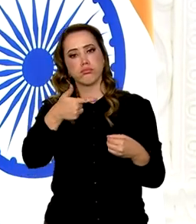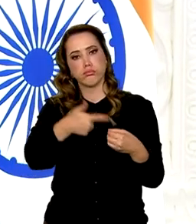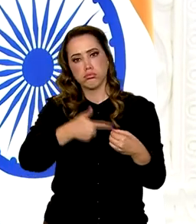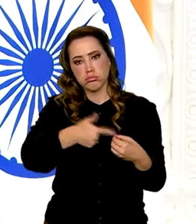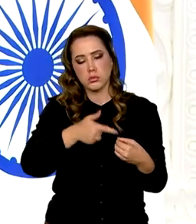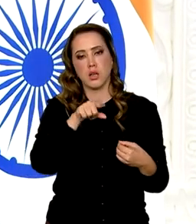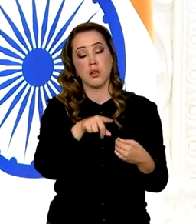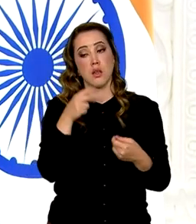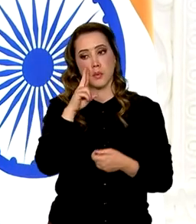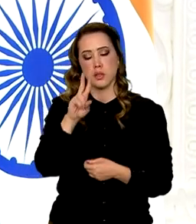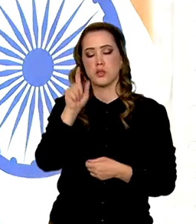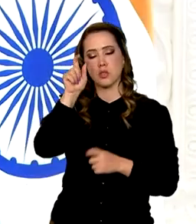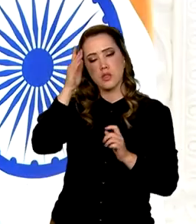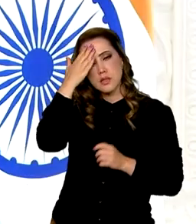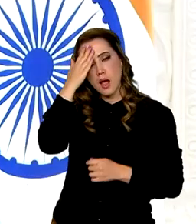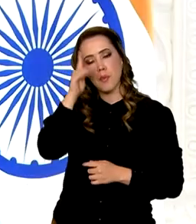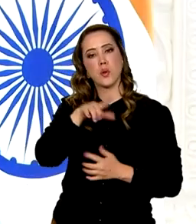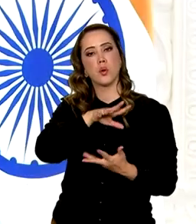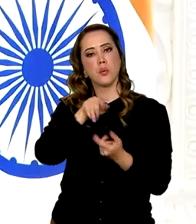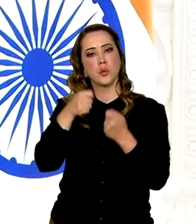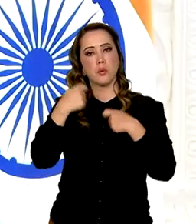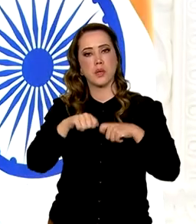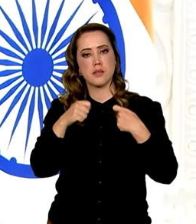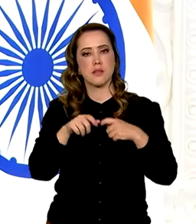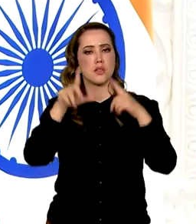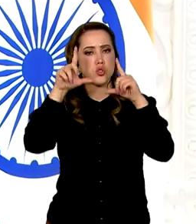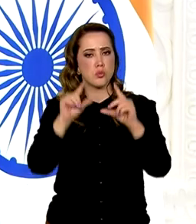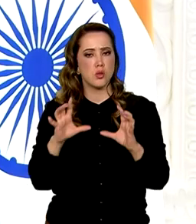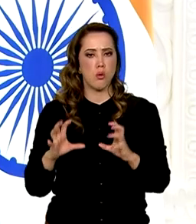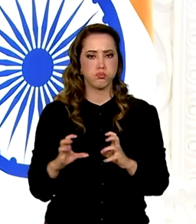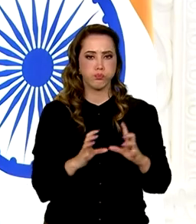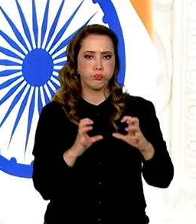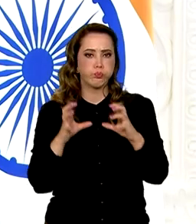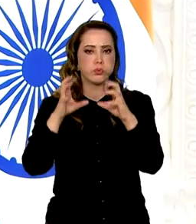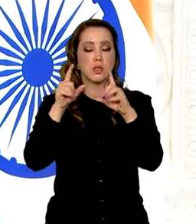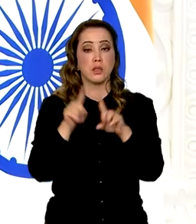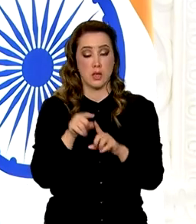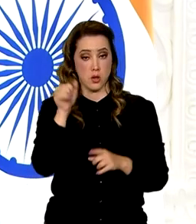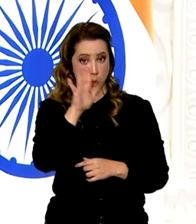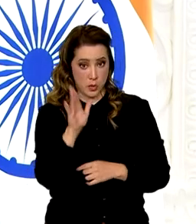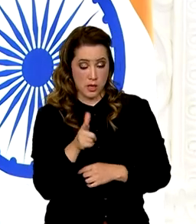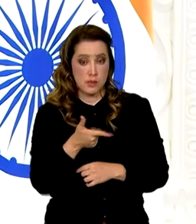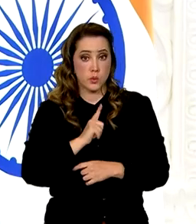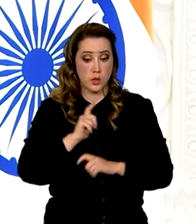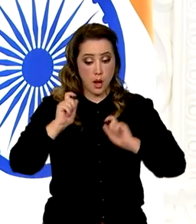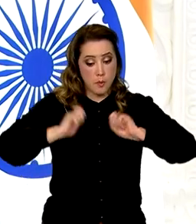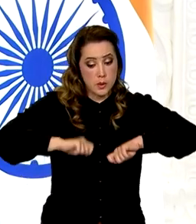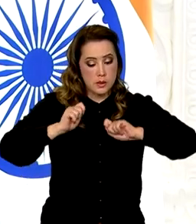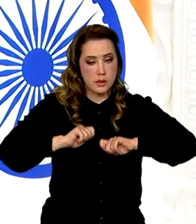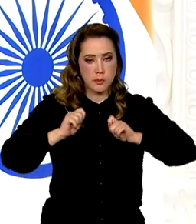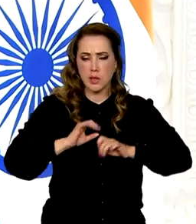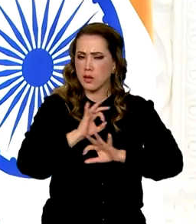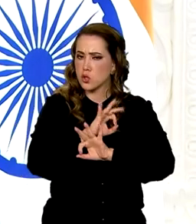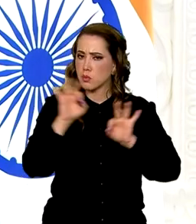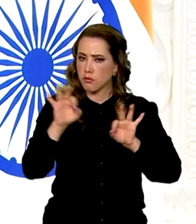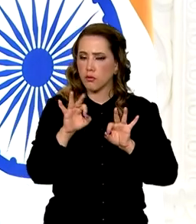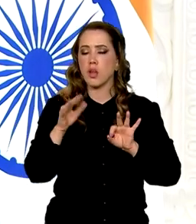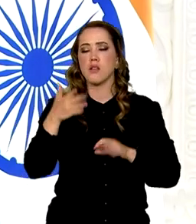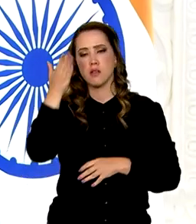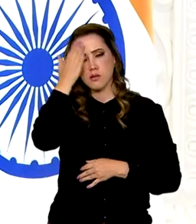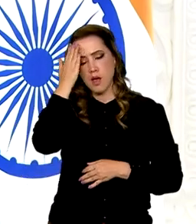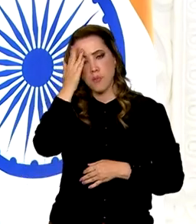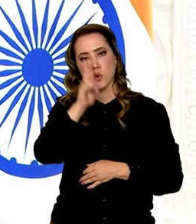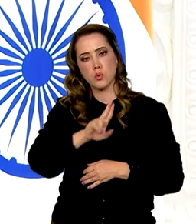ser despoluído. O Brasil é um país que tem uma competência extraordinária, um domínio muito